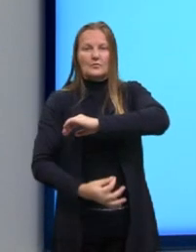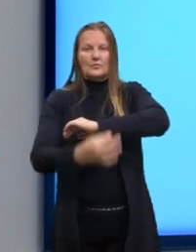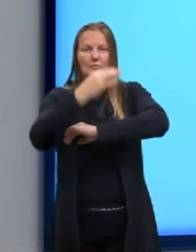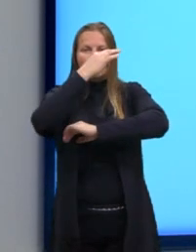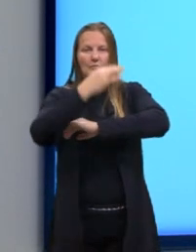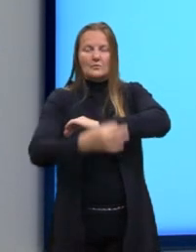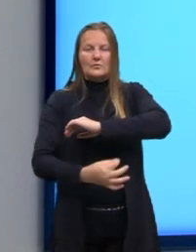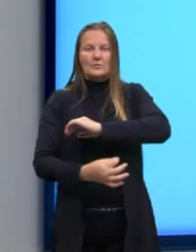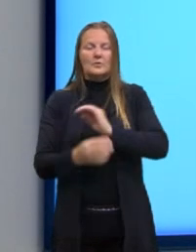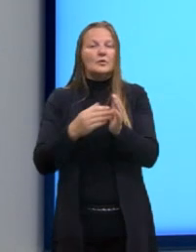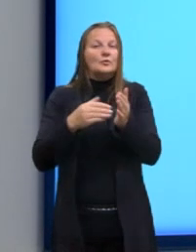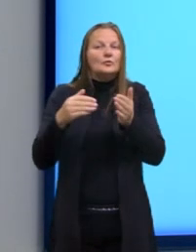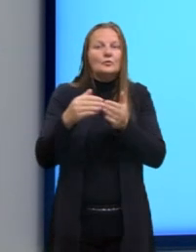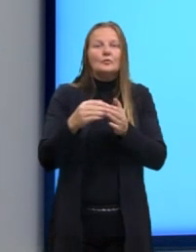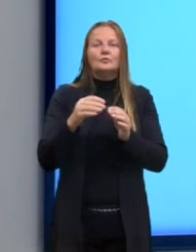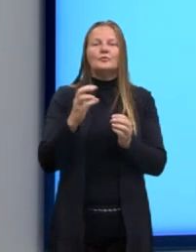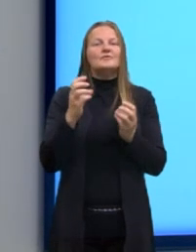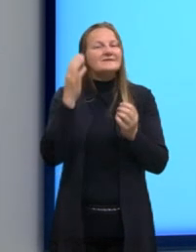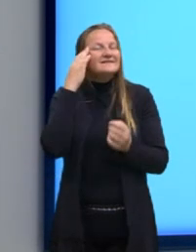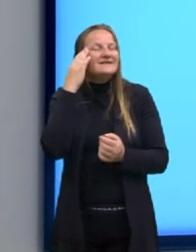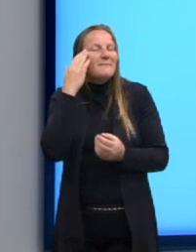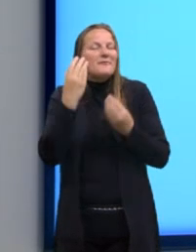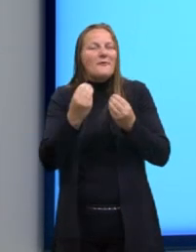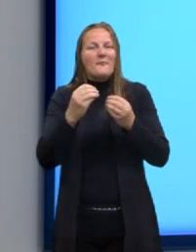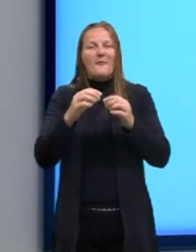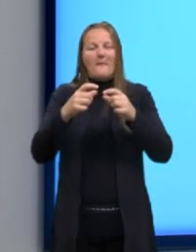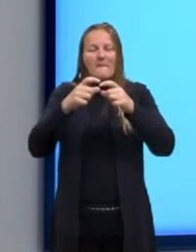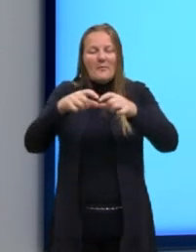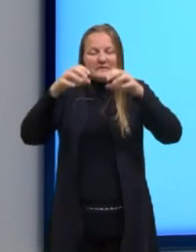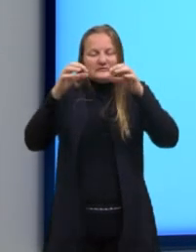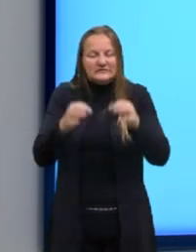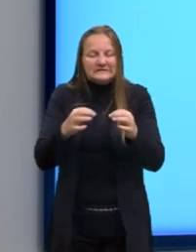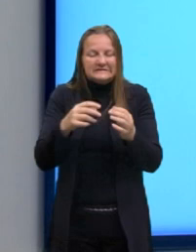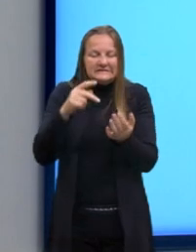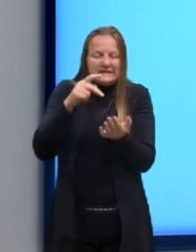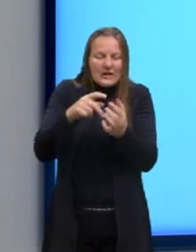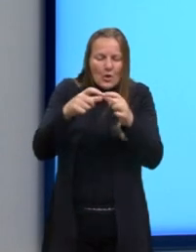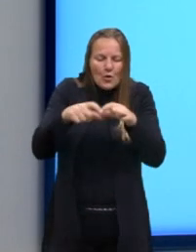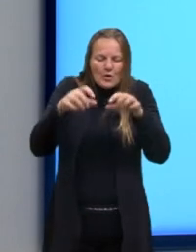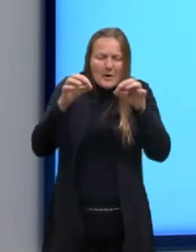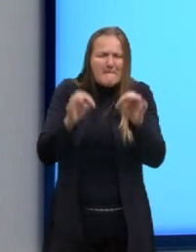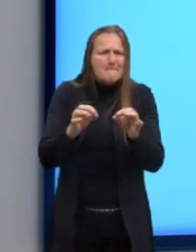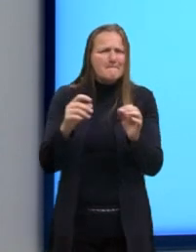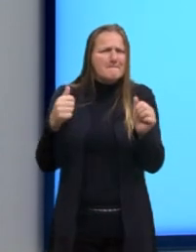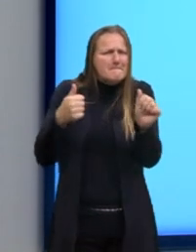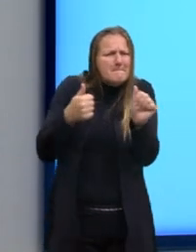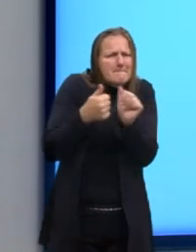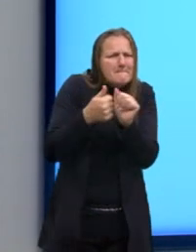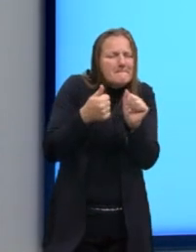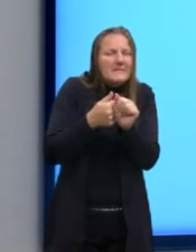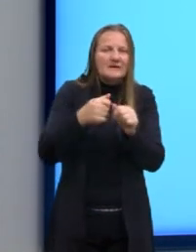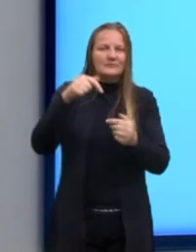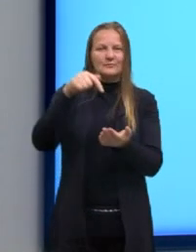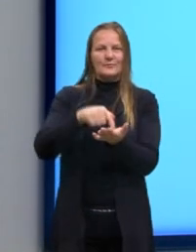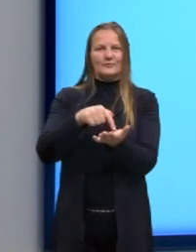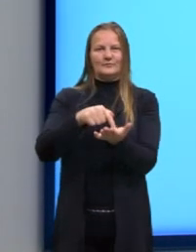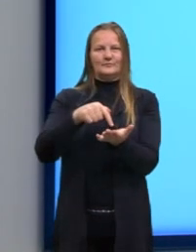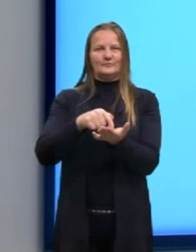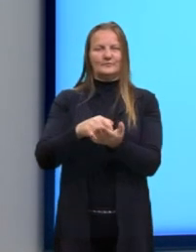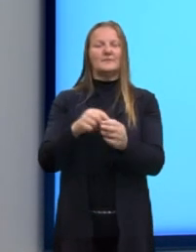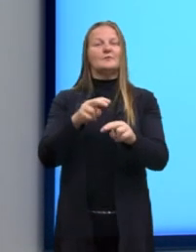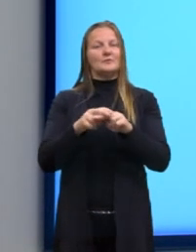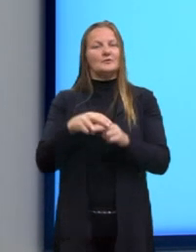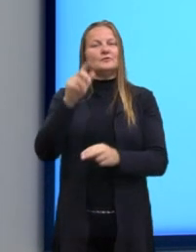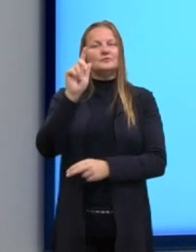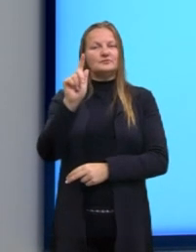Possibilita, então, a determinação da posição exata ou muito próxima de um ponto. Então, assim